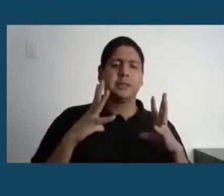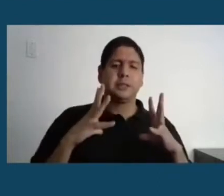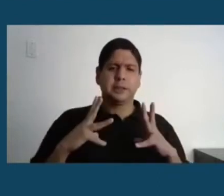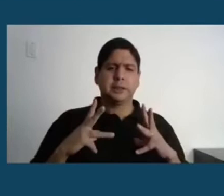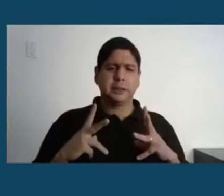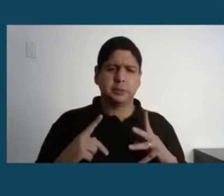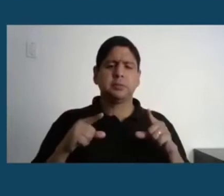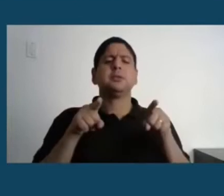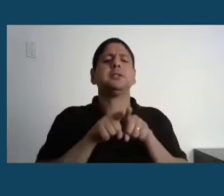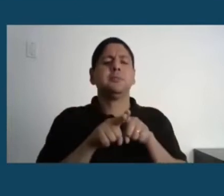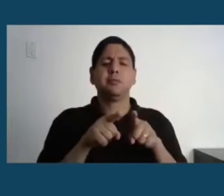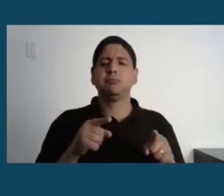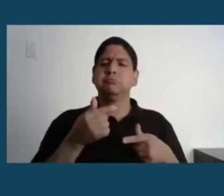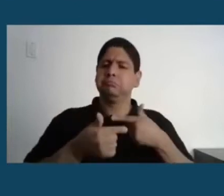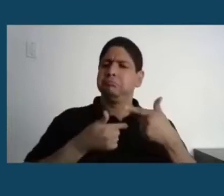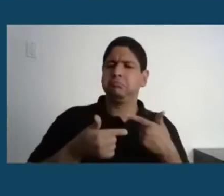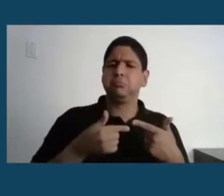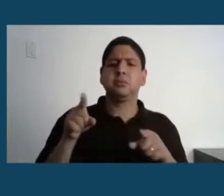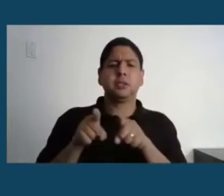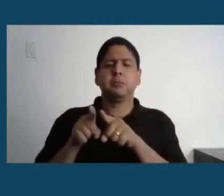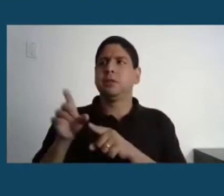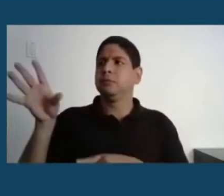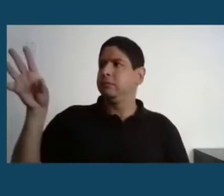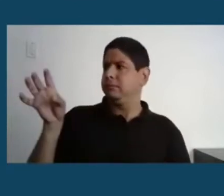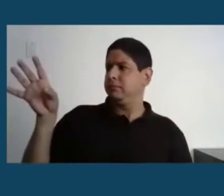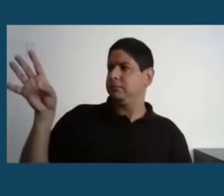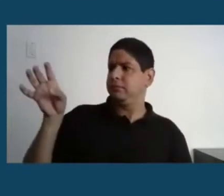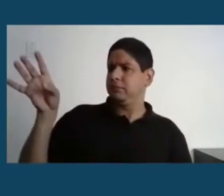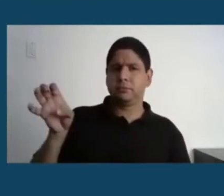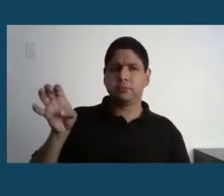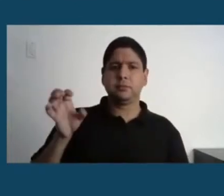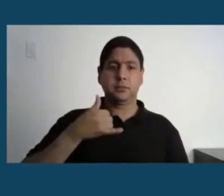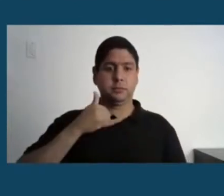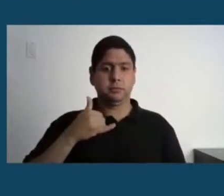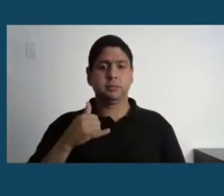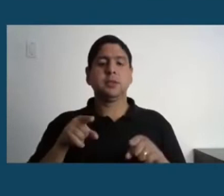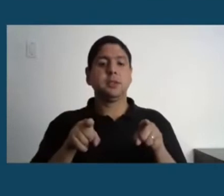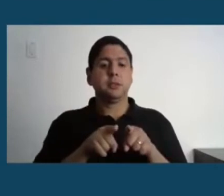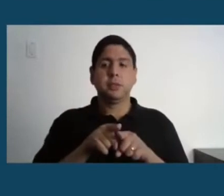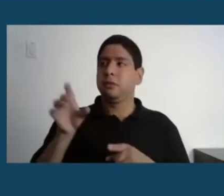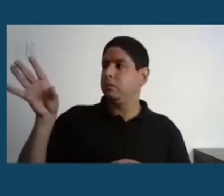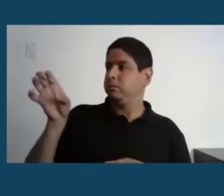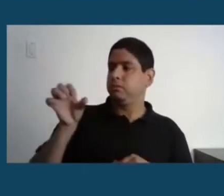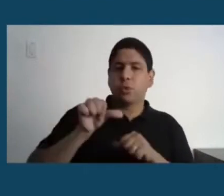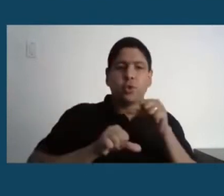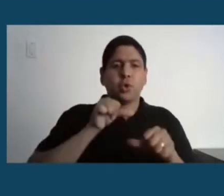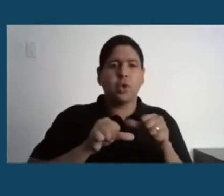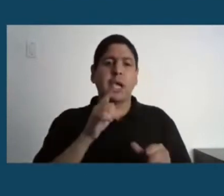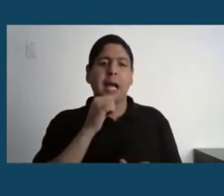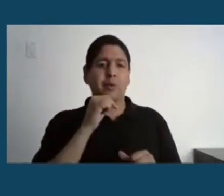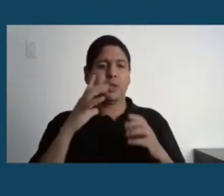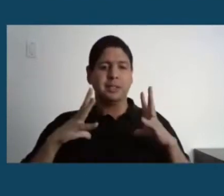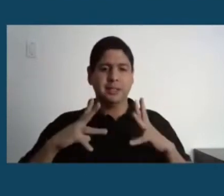levando não só a energia elétrica, mas também a água limpa para o nosso país, principalmente nas comunidades mais